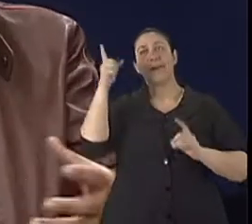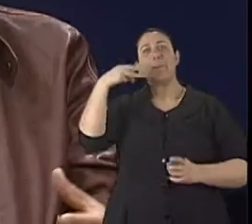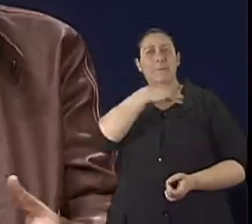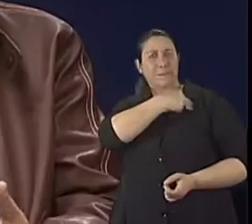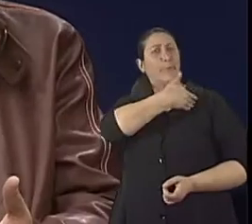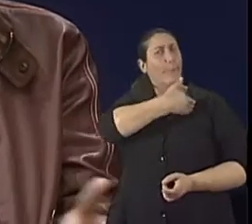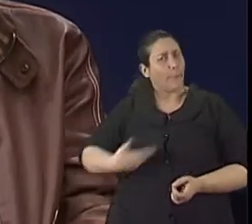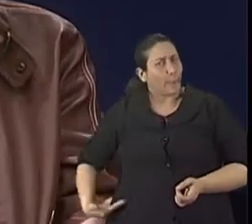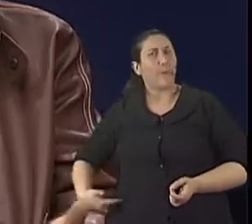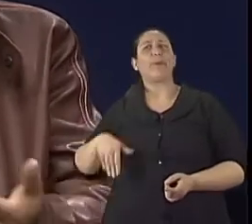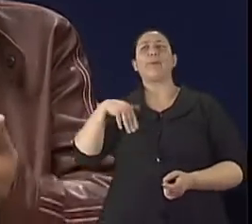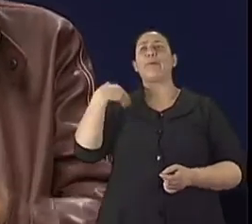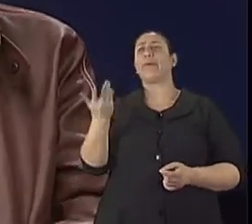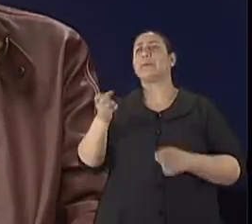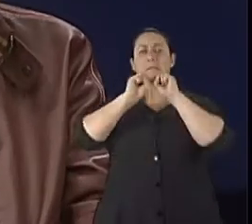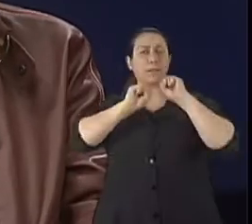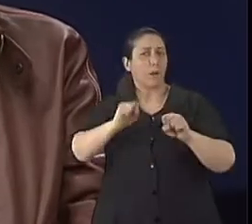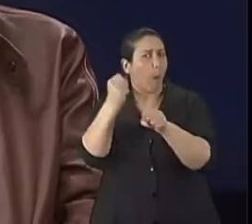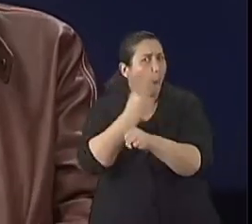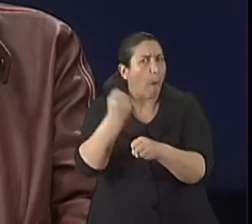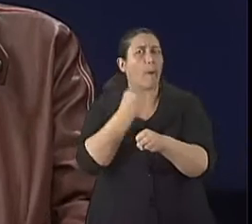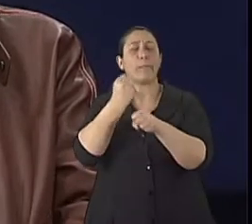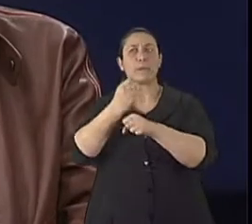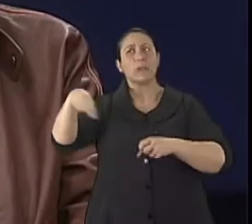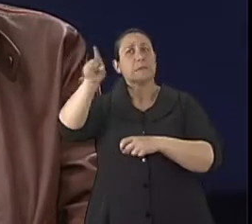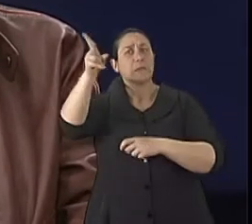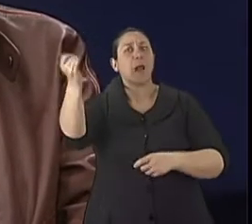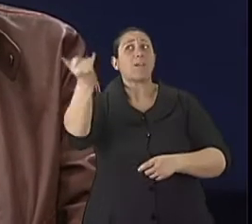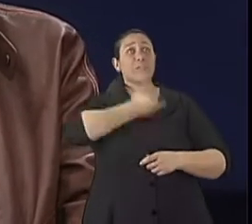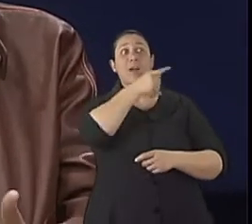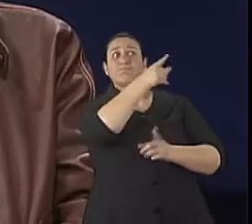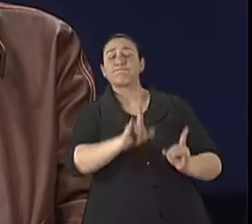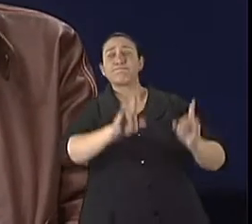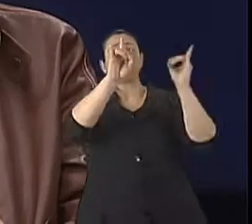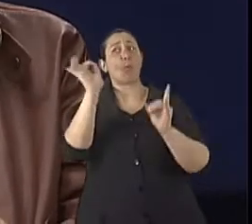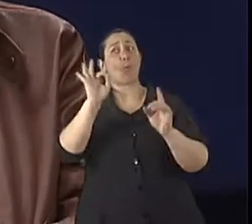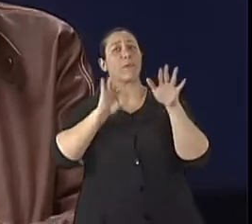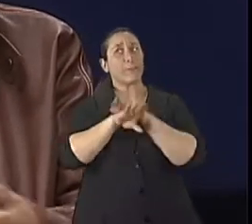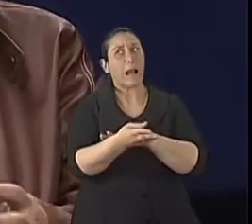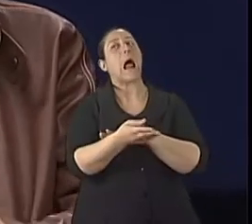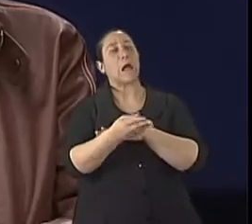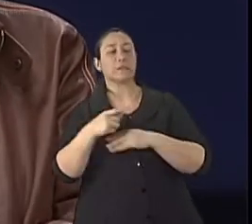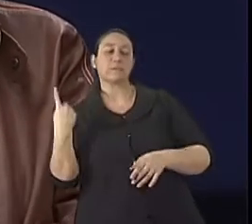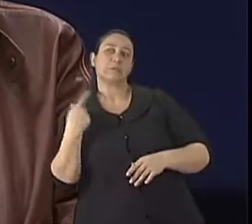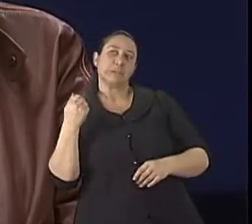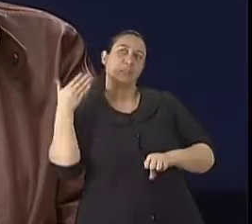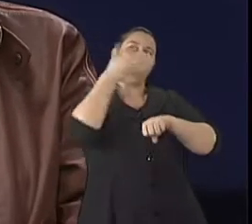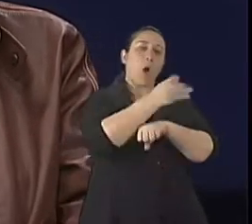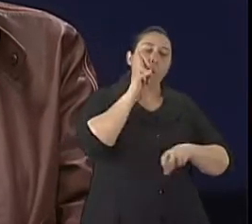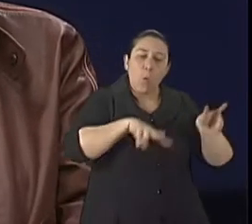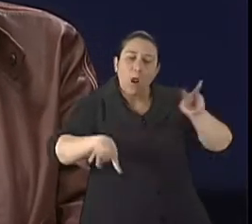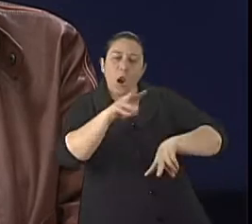as próprias secretarias, a Secretaria de Obras, que nos encaminha as solicitações, ISMAM, enfim, em todas essas secretarias,